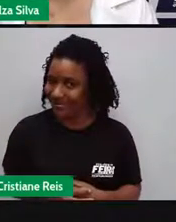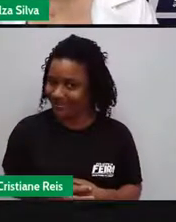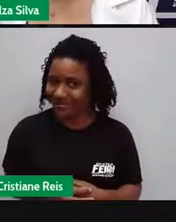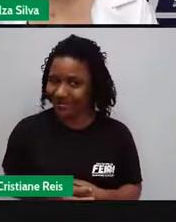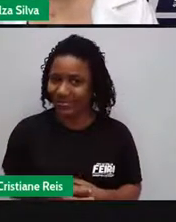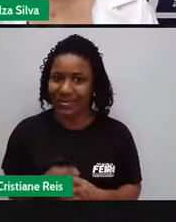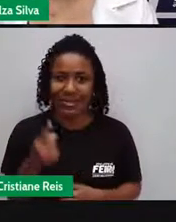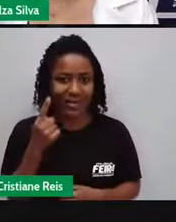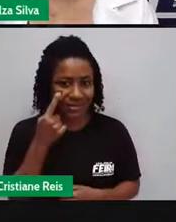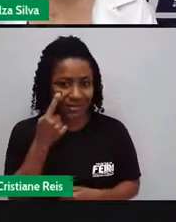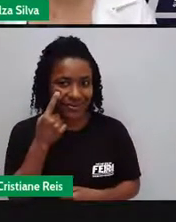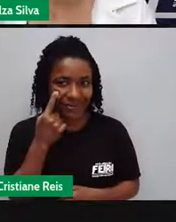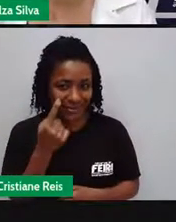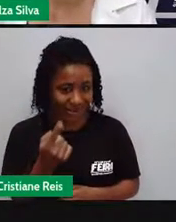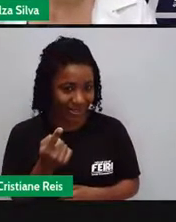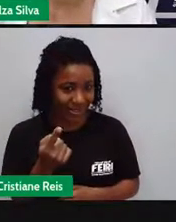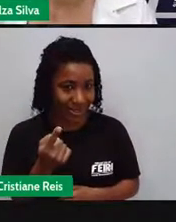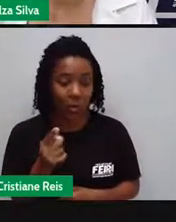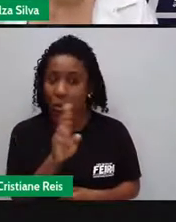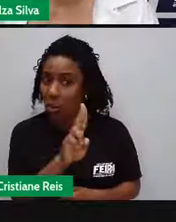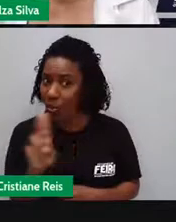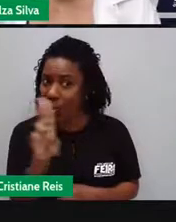pronunciar este nome